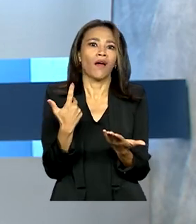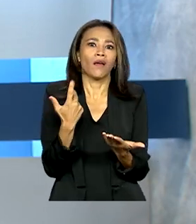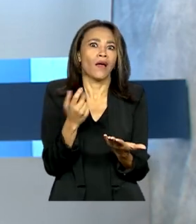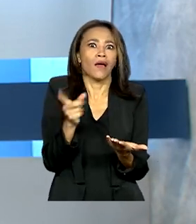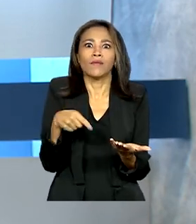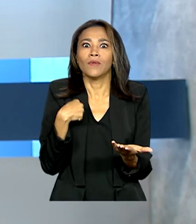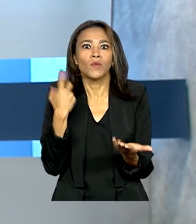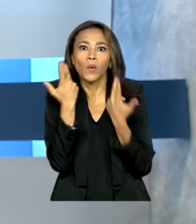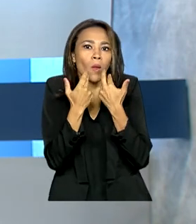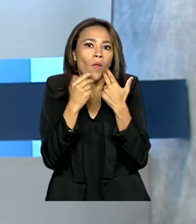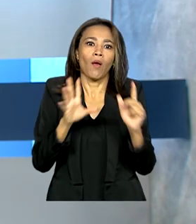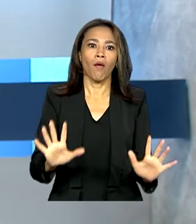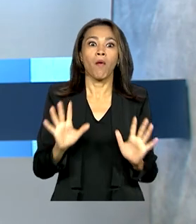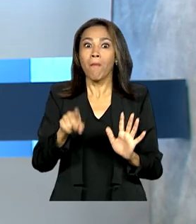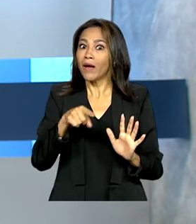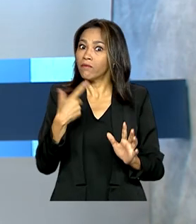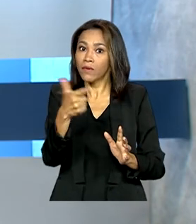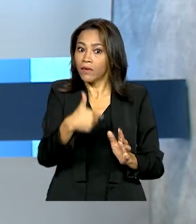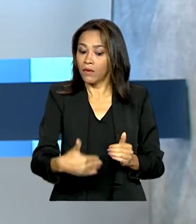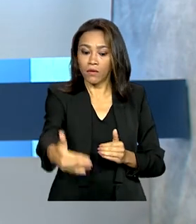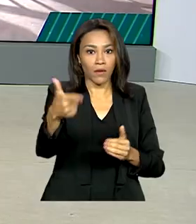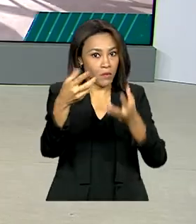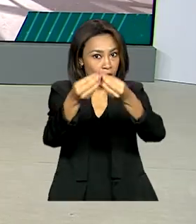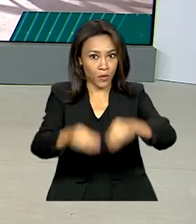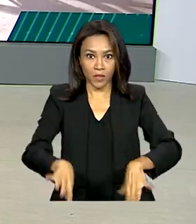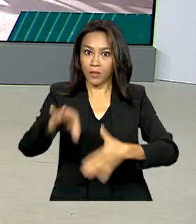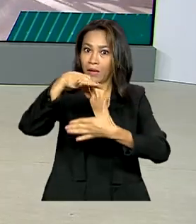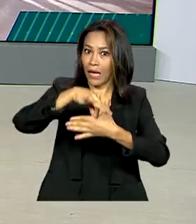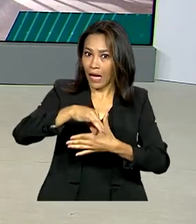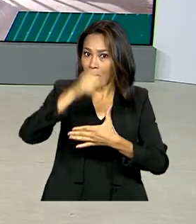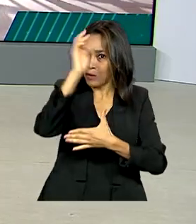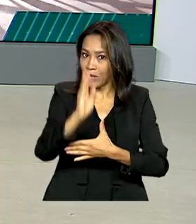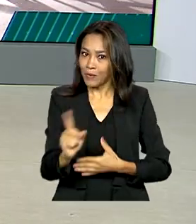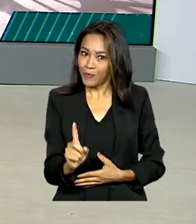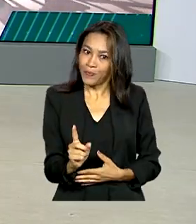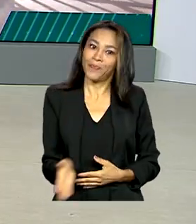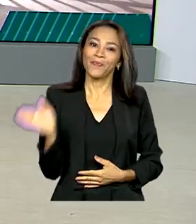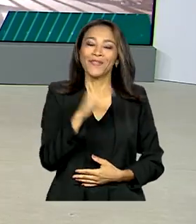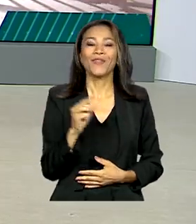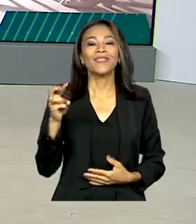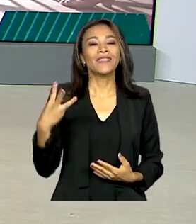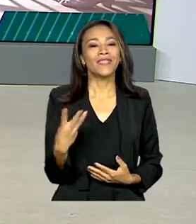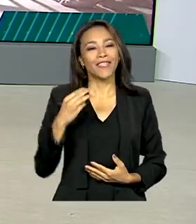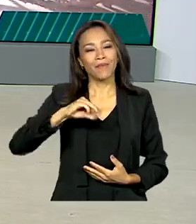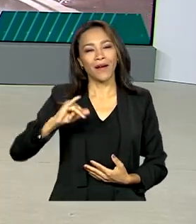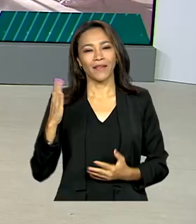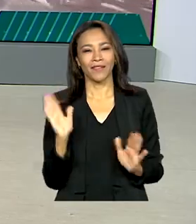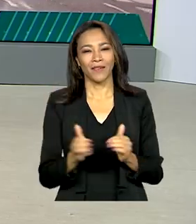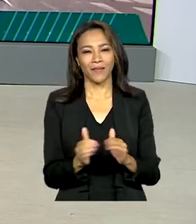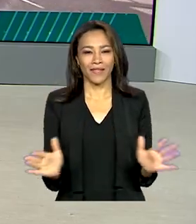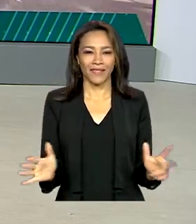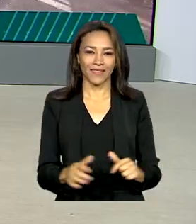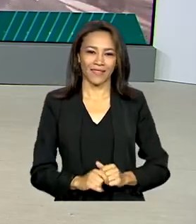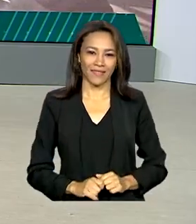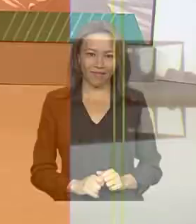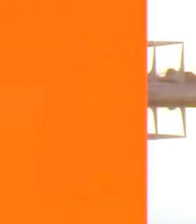sem prejuízos para a qualidade da carne brasileira. Sexta-feira, 3 de março, o Brasil em Dia já está no ar.